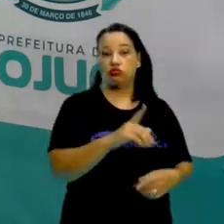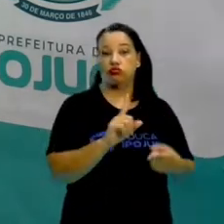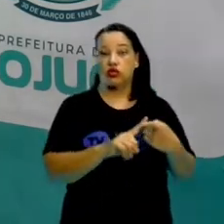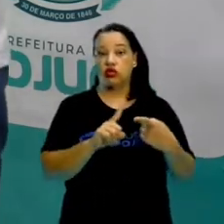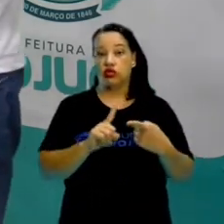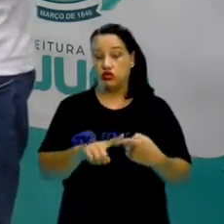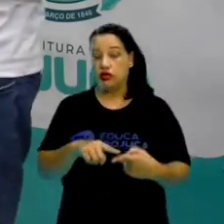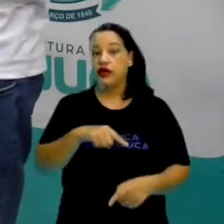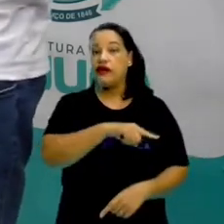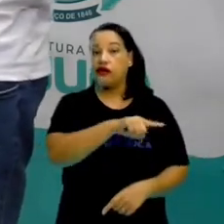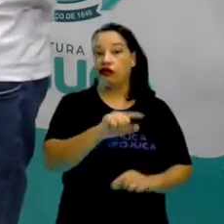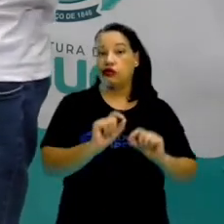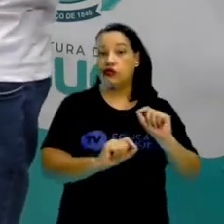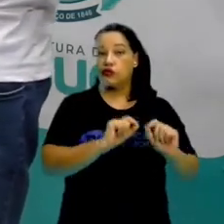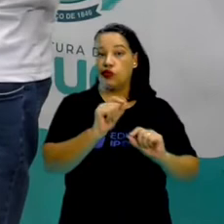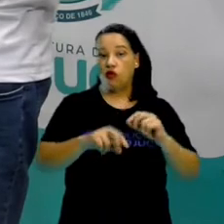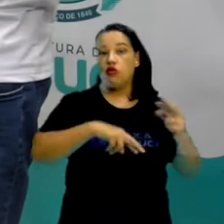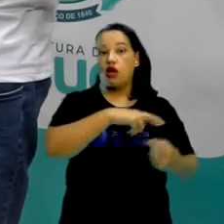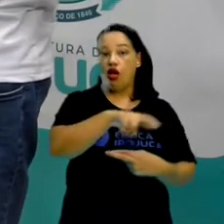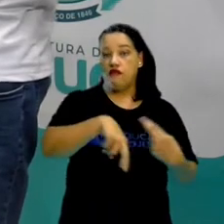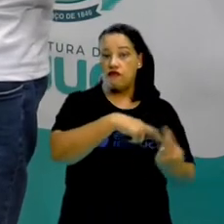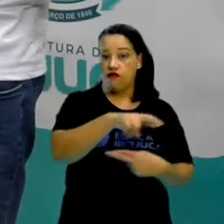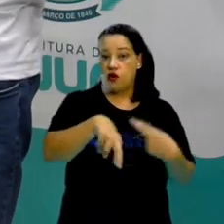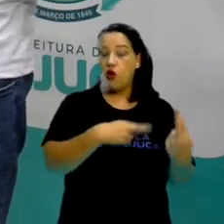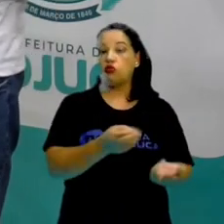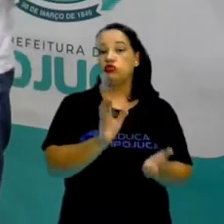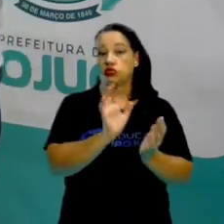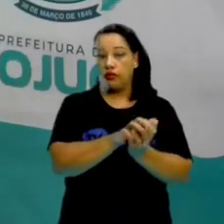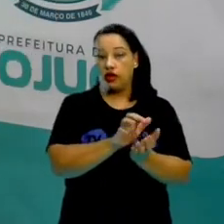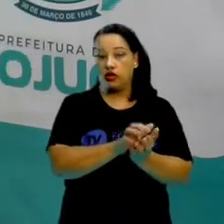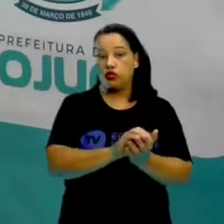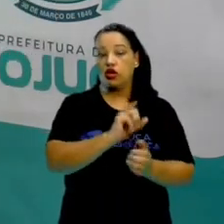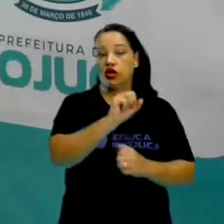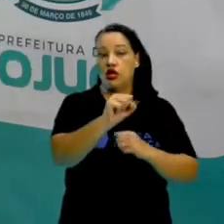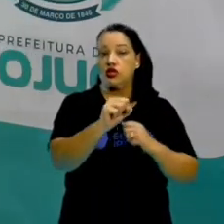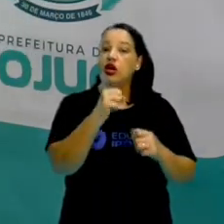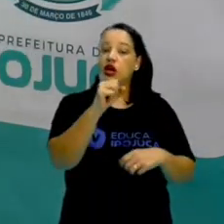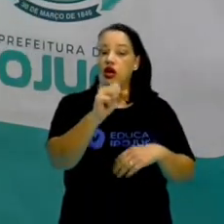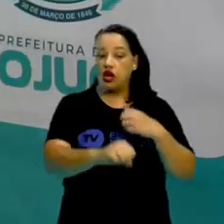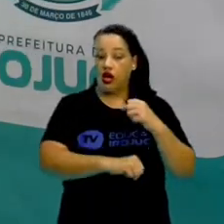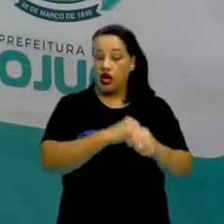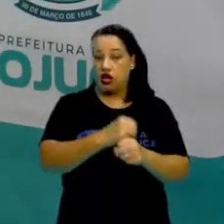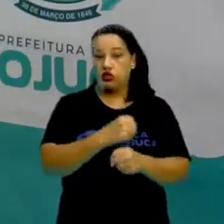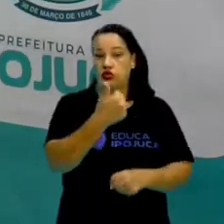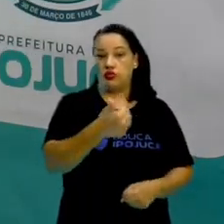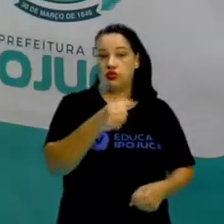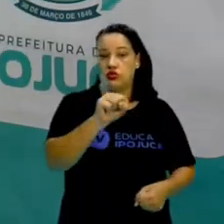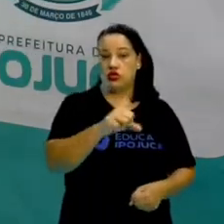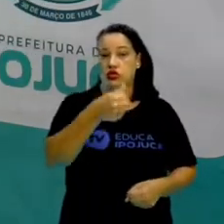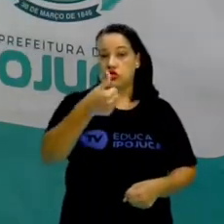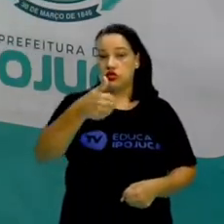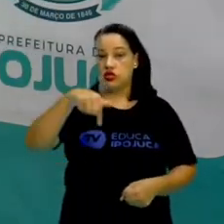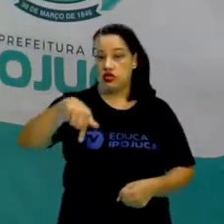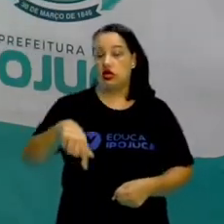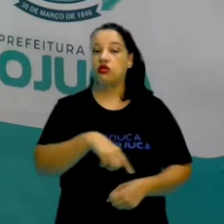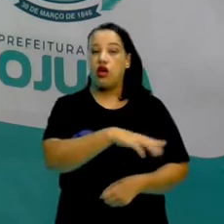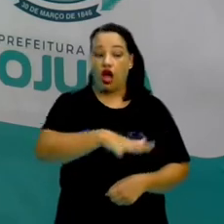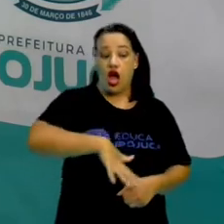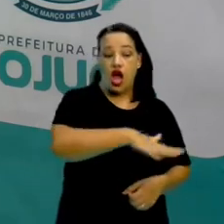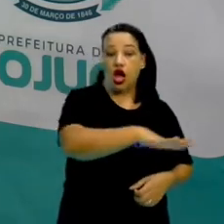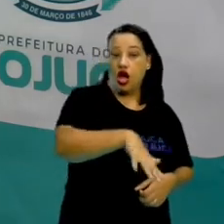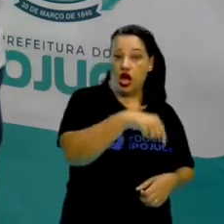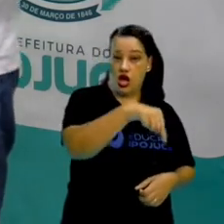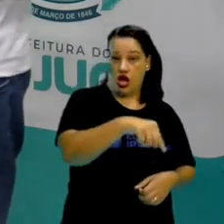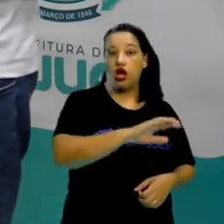relacionados com a Revolução Pernambucana de 1817. Vai ser dentro dessa área, dentro do território de